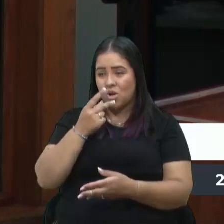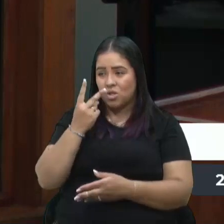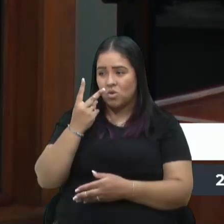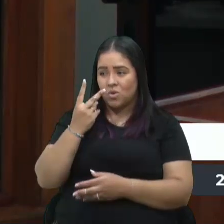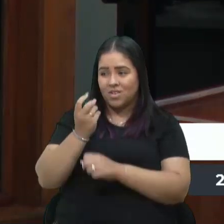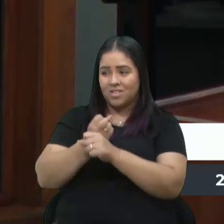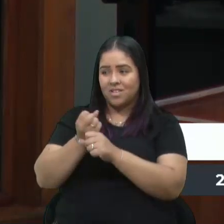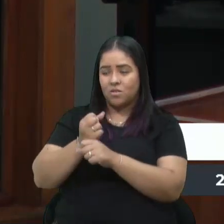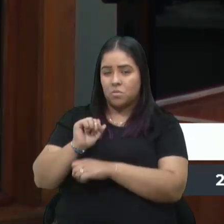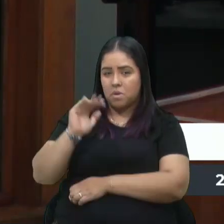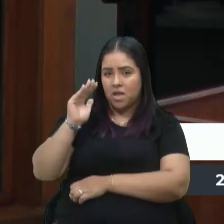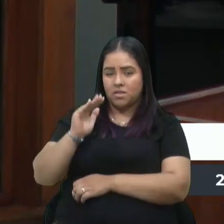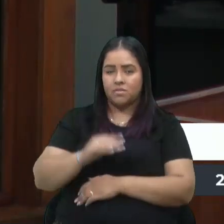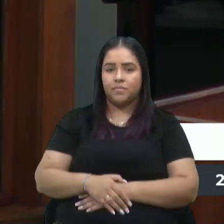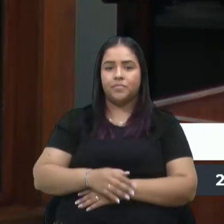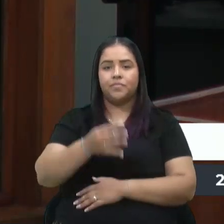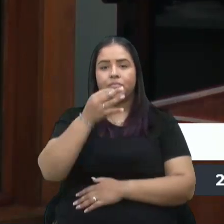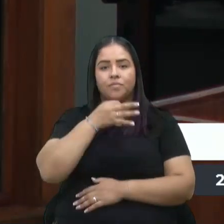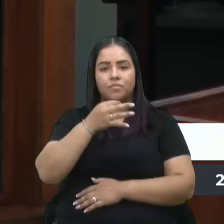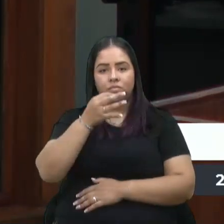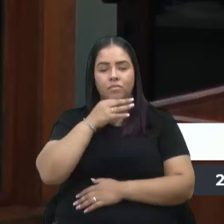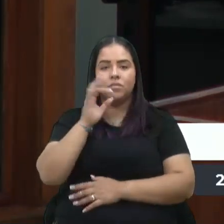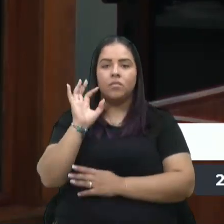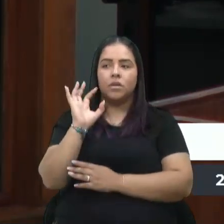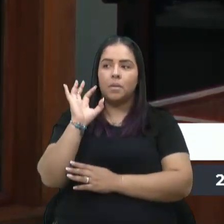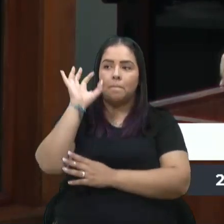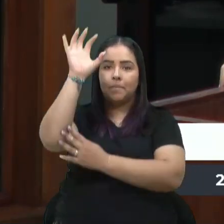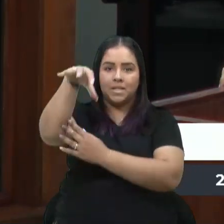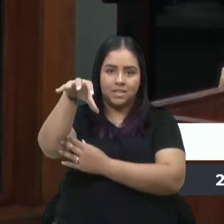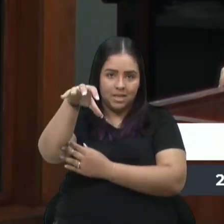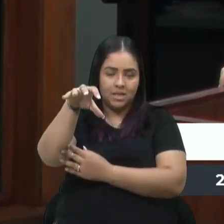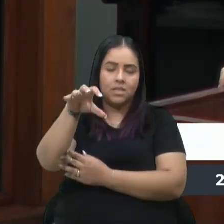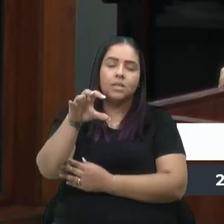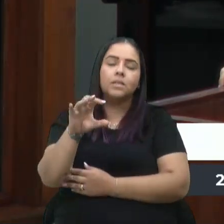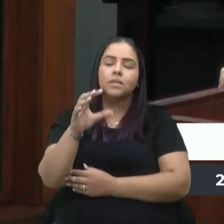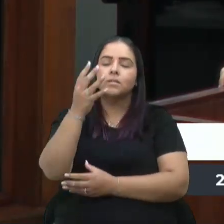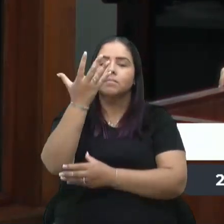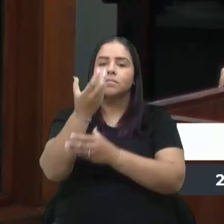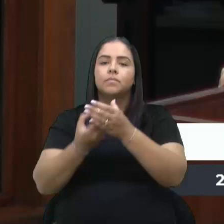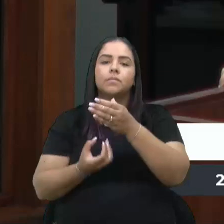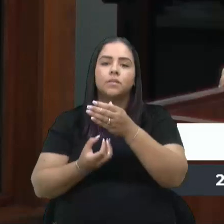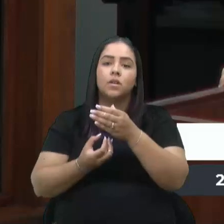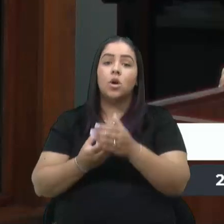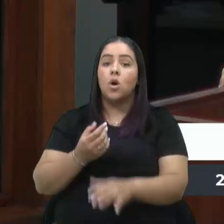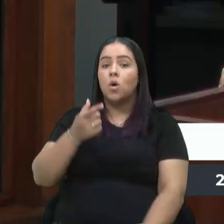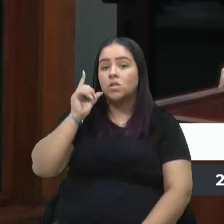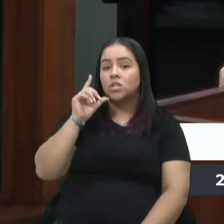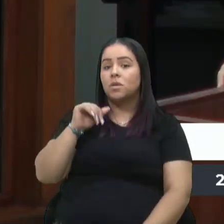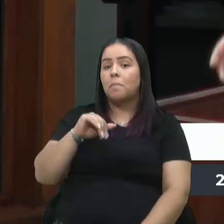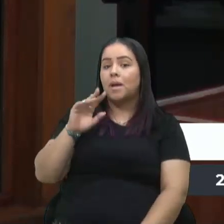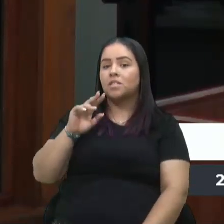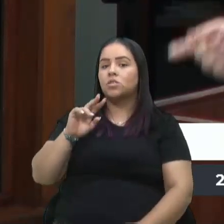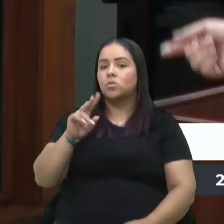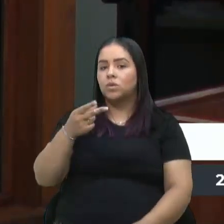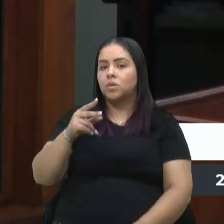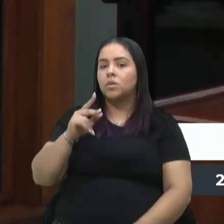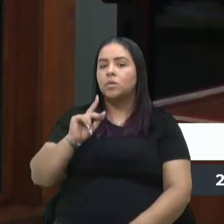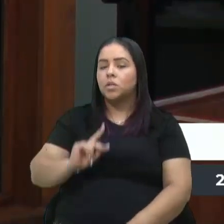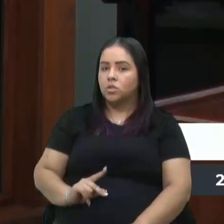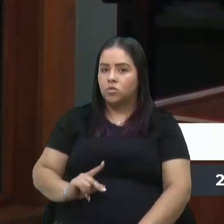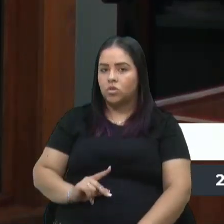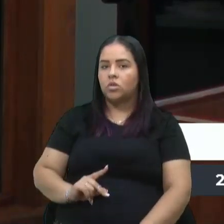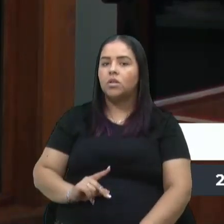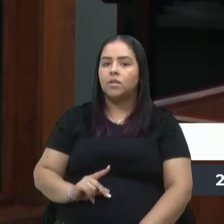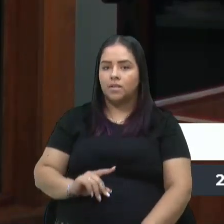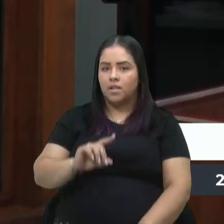O Caxias do Sul Basquete vai jogar contra o Flamengo, quinta-feira aqui agora, ontem tinha mais de 2 mil pessoas no ginásio do SESI, e muita gente vem de fora para assistir